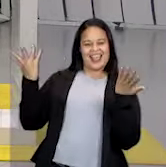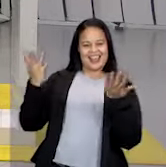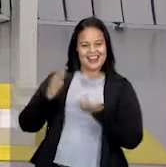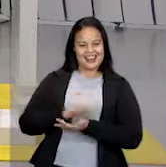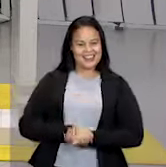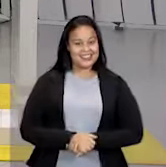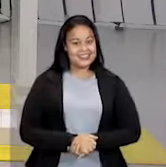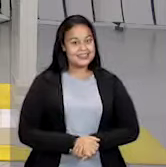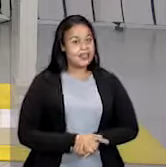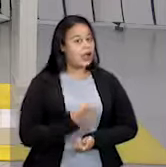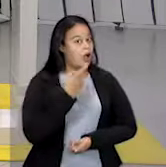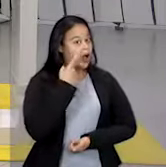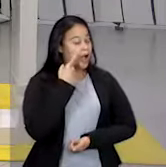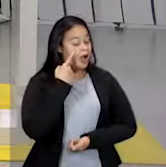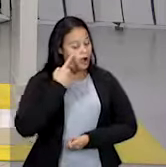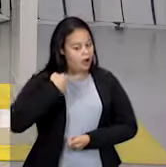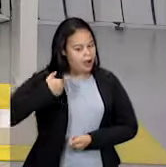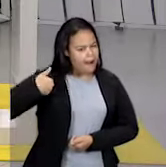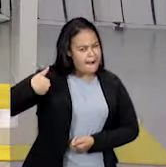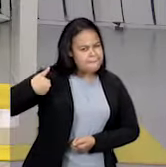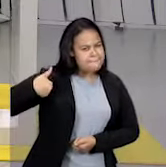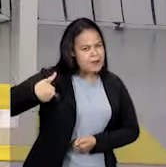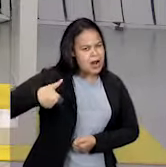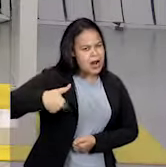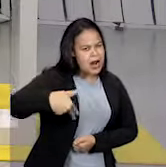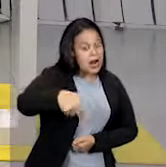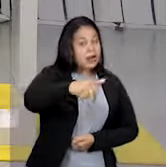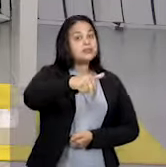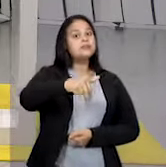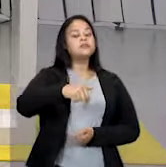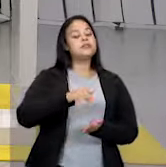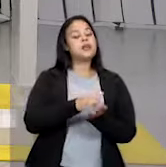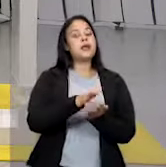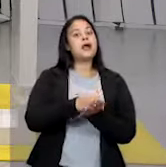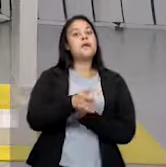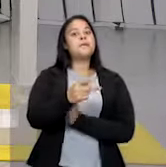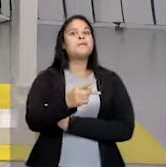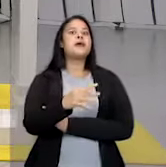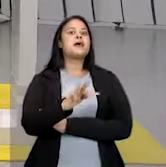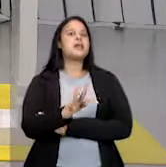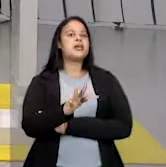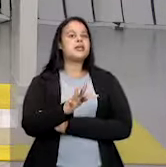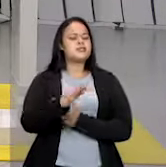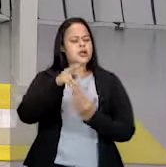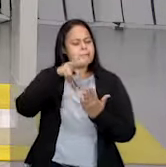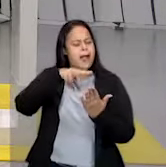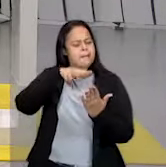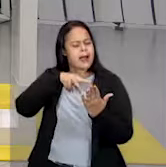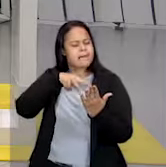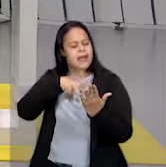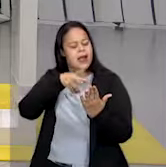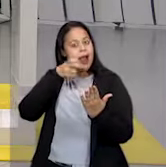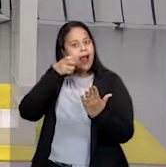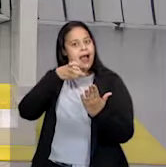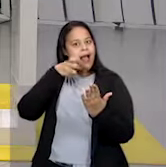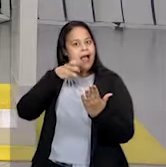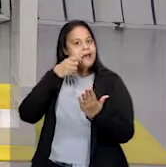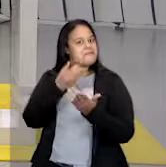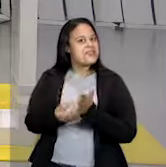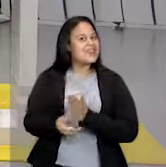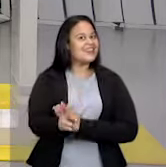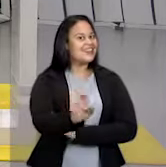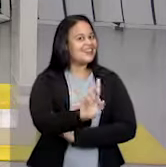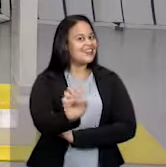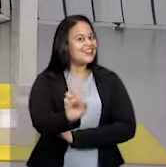Correm lá e peguem o pet de vocês, para vocês não perderem nenhum pedacinho dessa aula, hein?